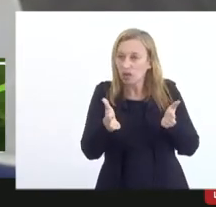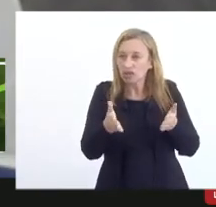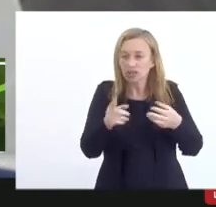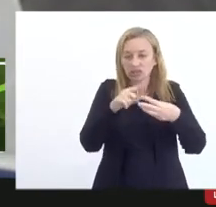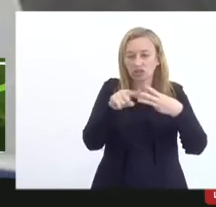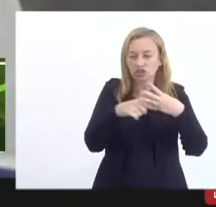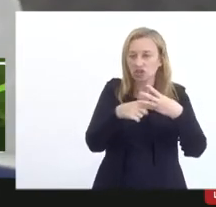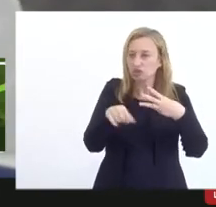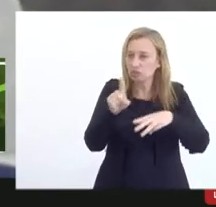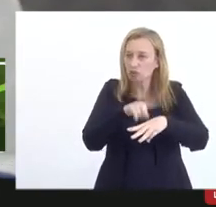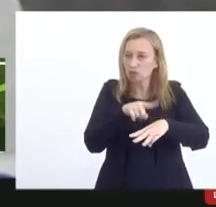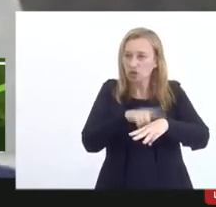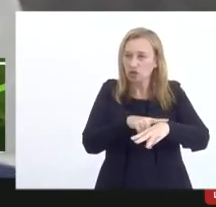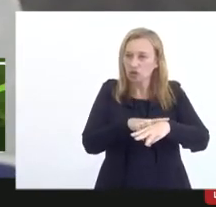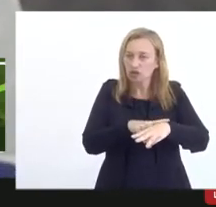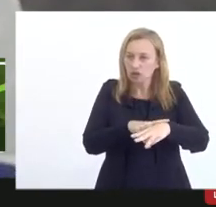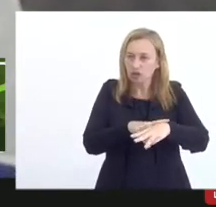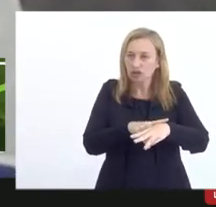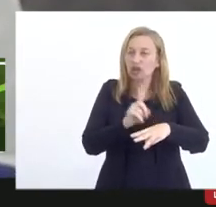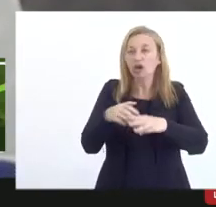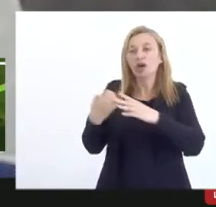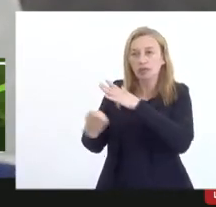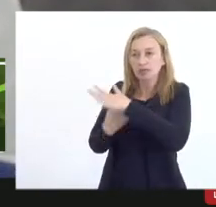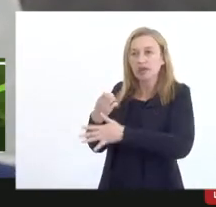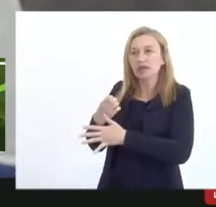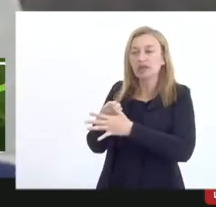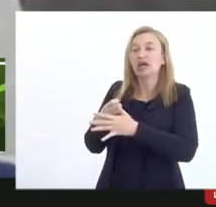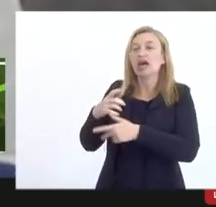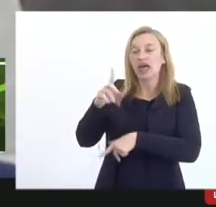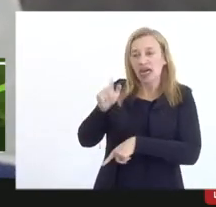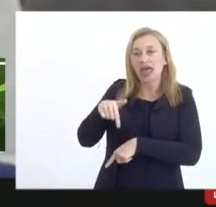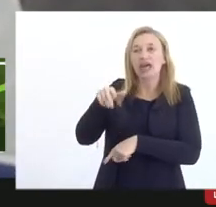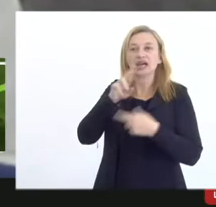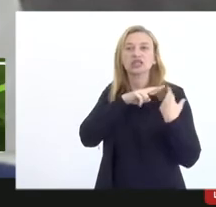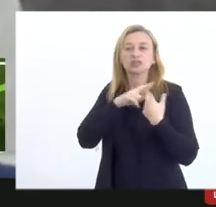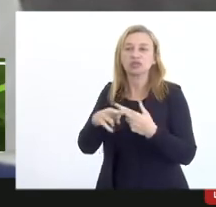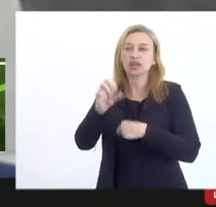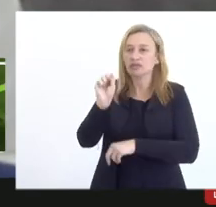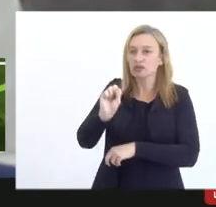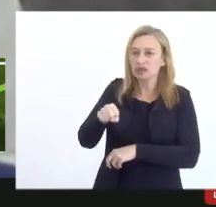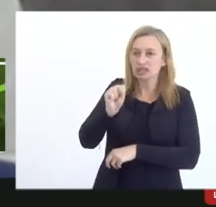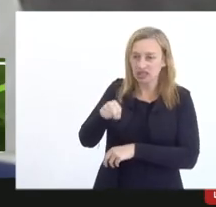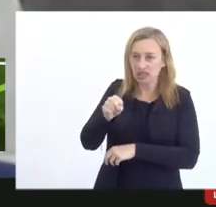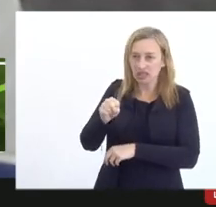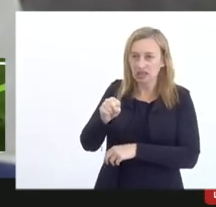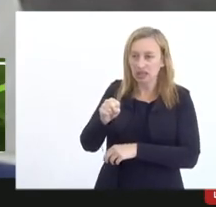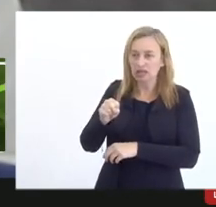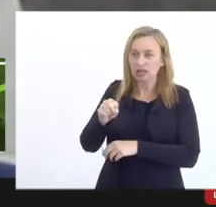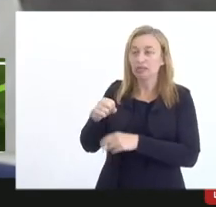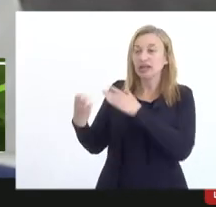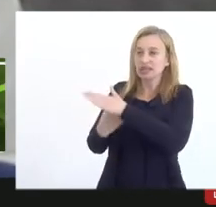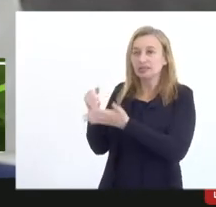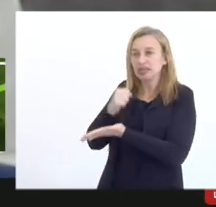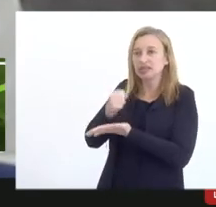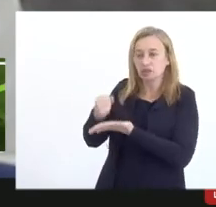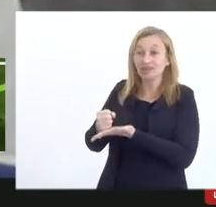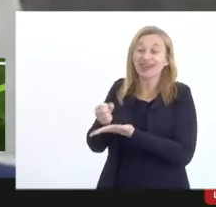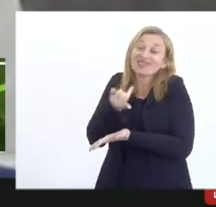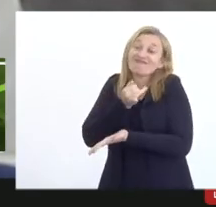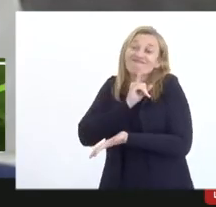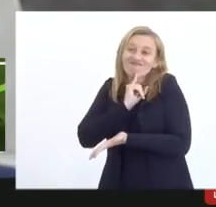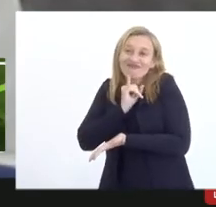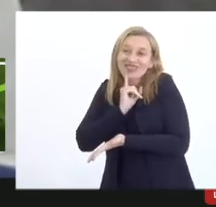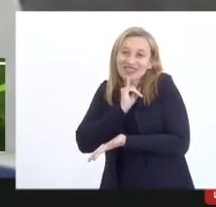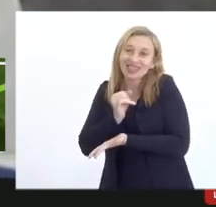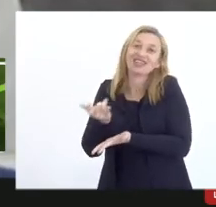instâncias o proponente ele é penalizado ele é responsável sim pelos fornecedores que ele contrata infelizmente